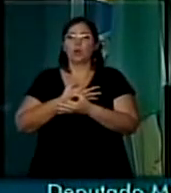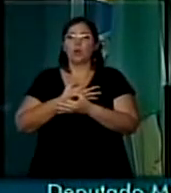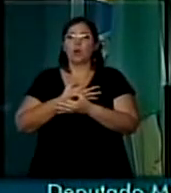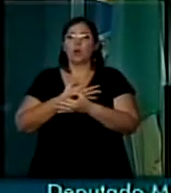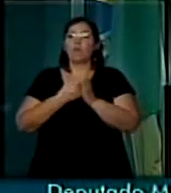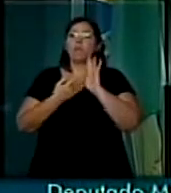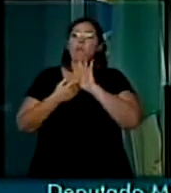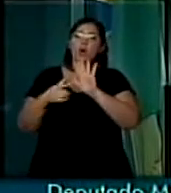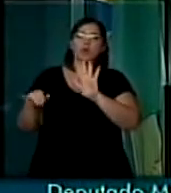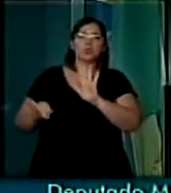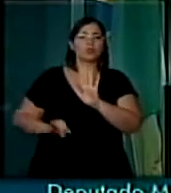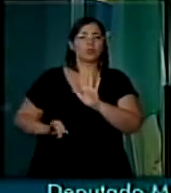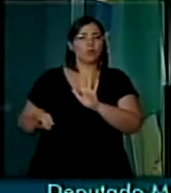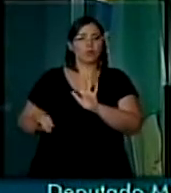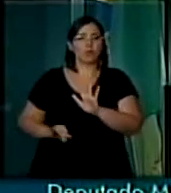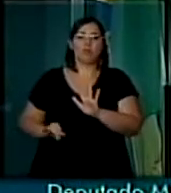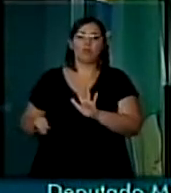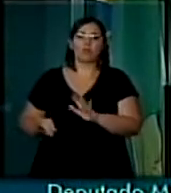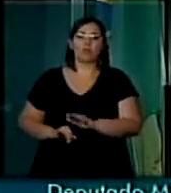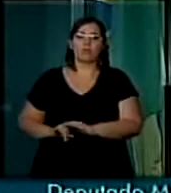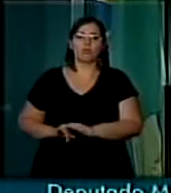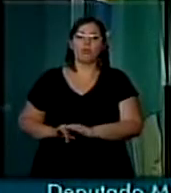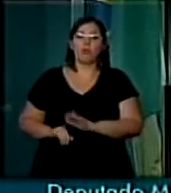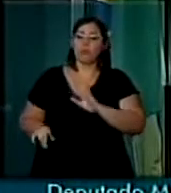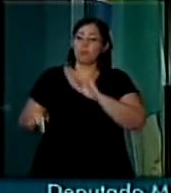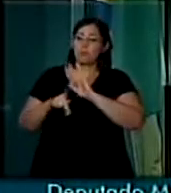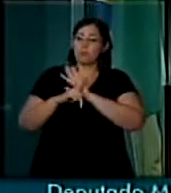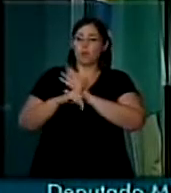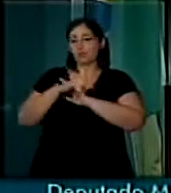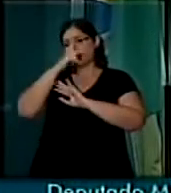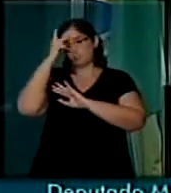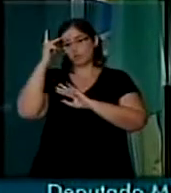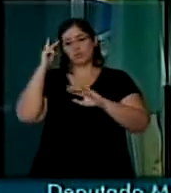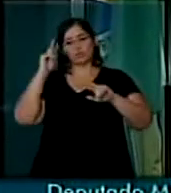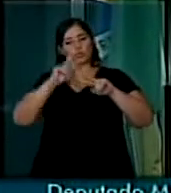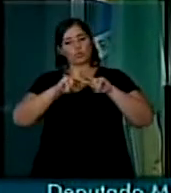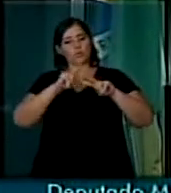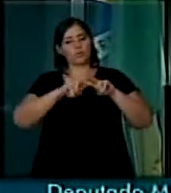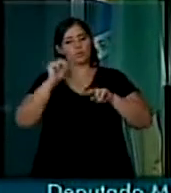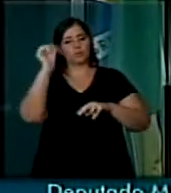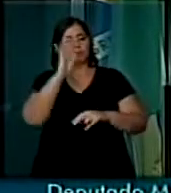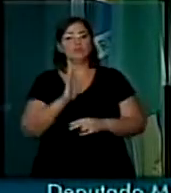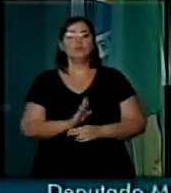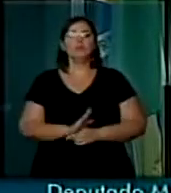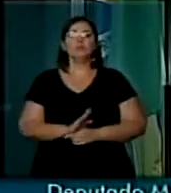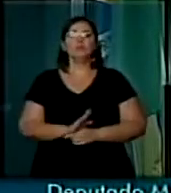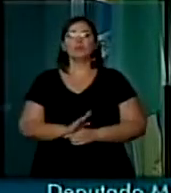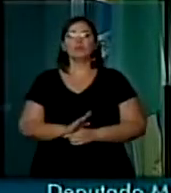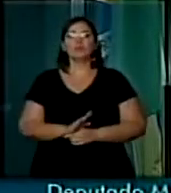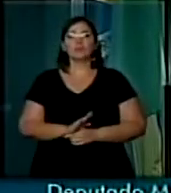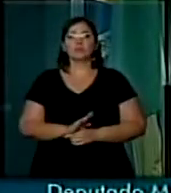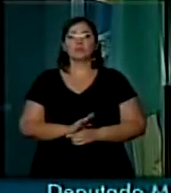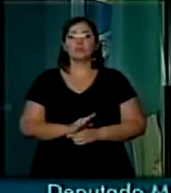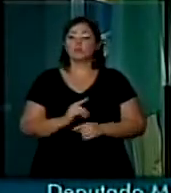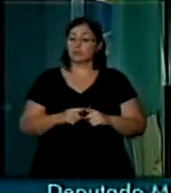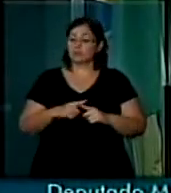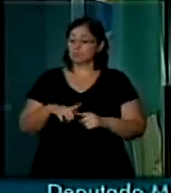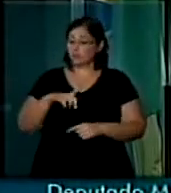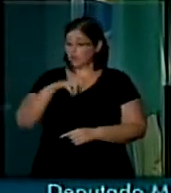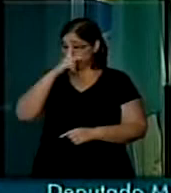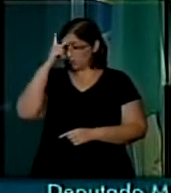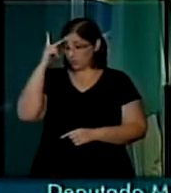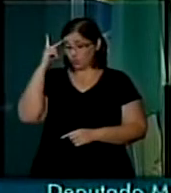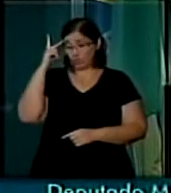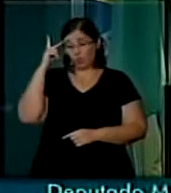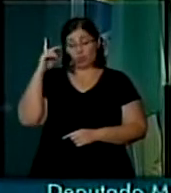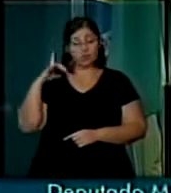sofrimento do preso brasileiro, do presidiário, o sofrimento daqueles